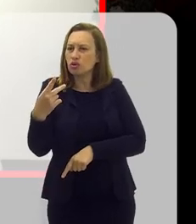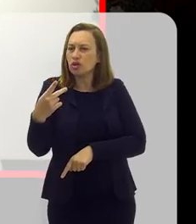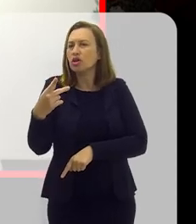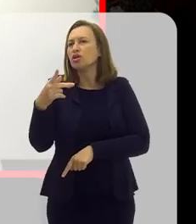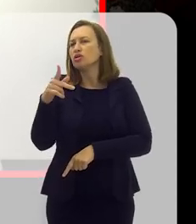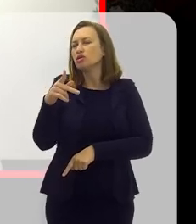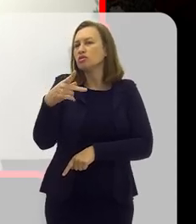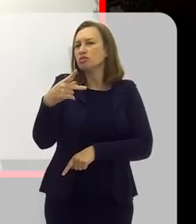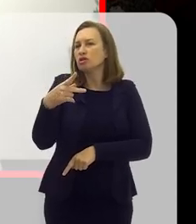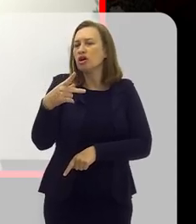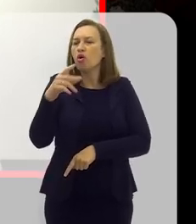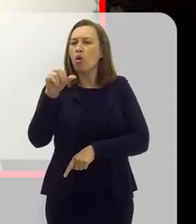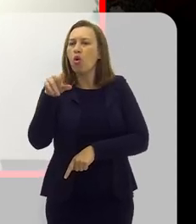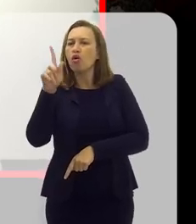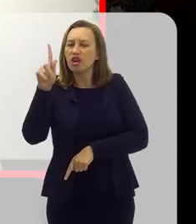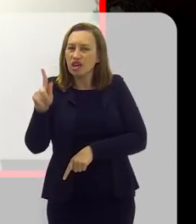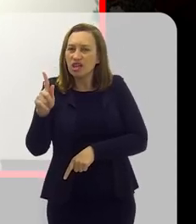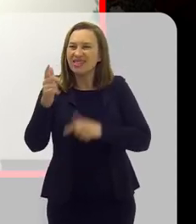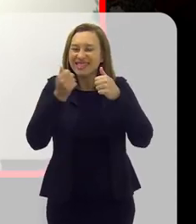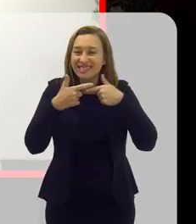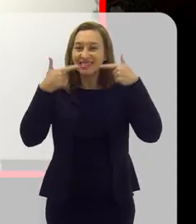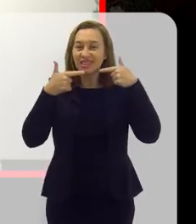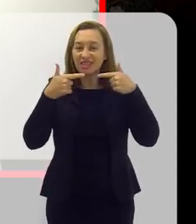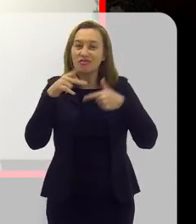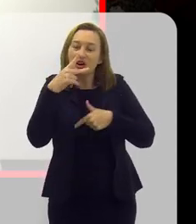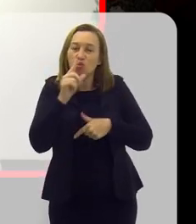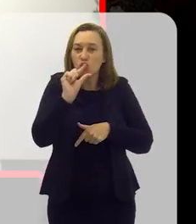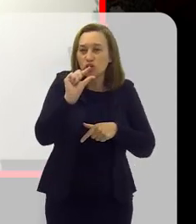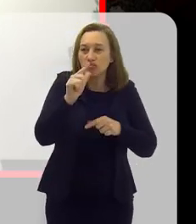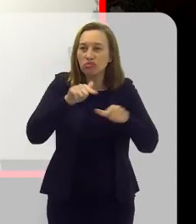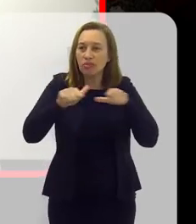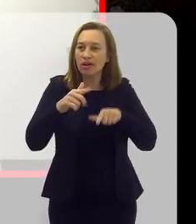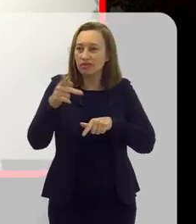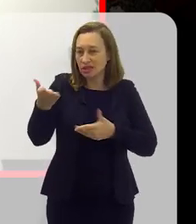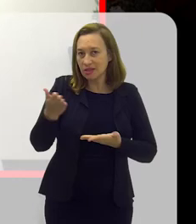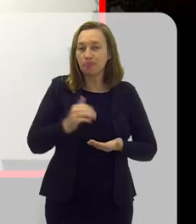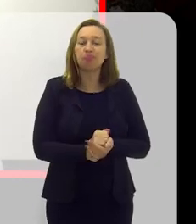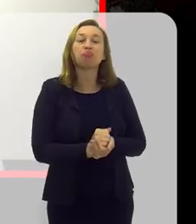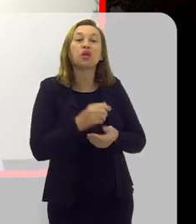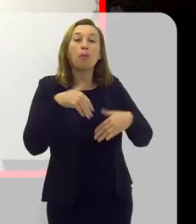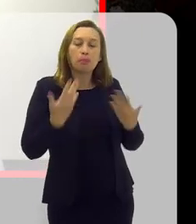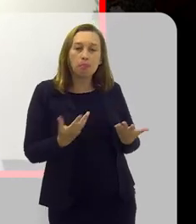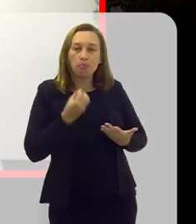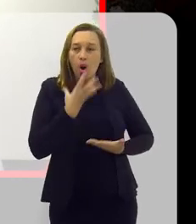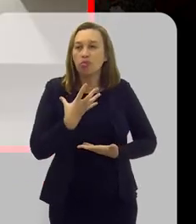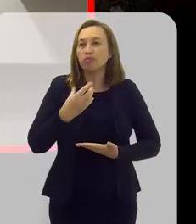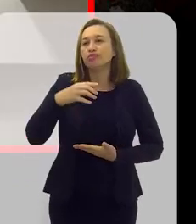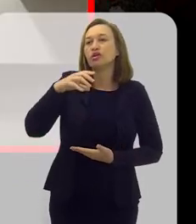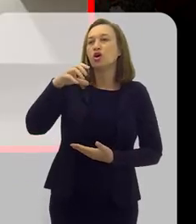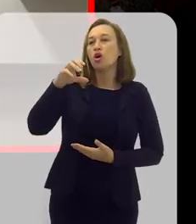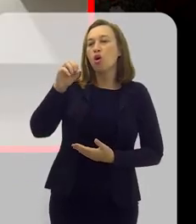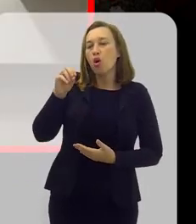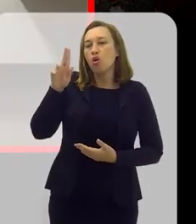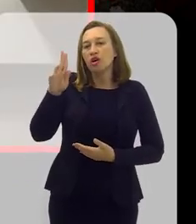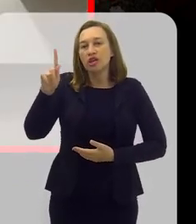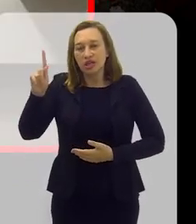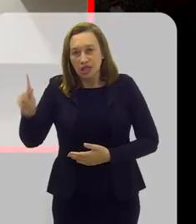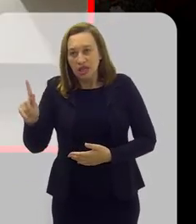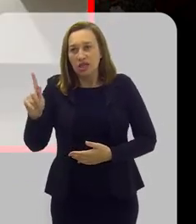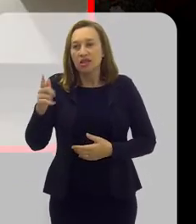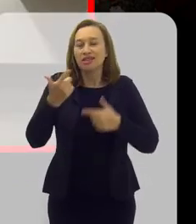Sorriso, Juliana, o trabalho de vocês, a importância desse social. Bom, a Por um Sorriso nasceu em 2016,